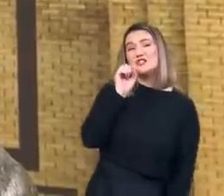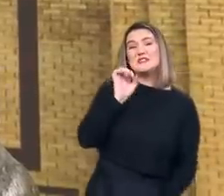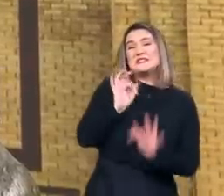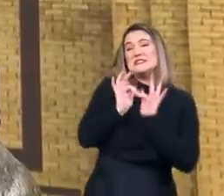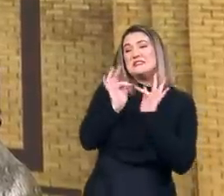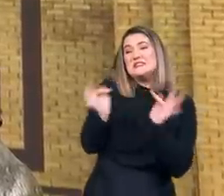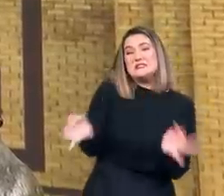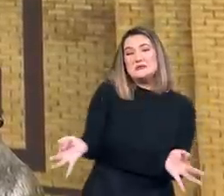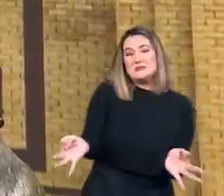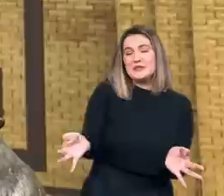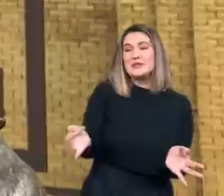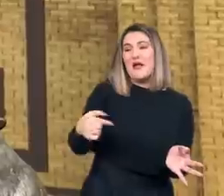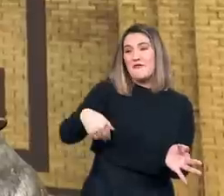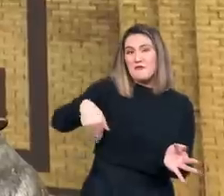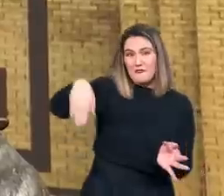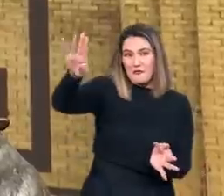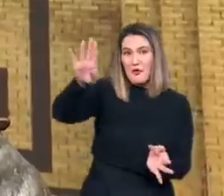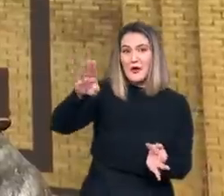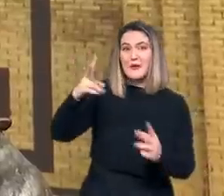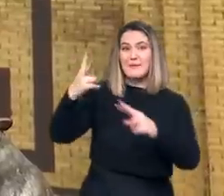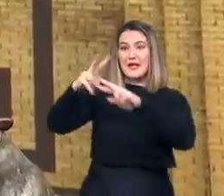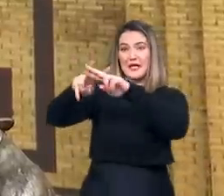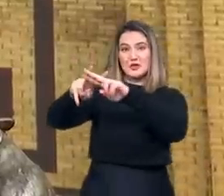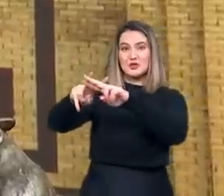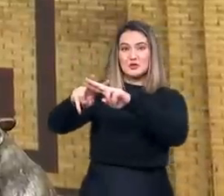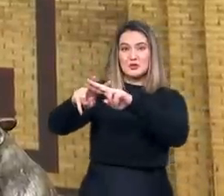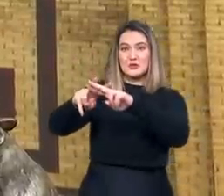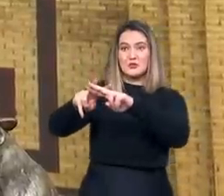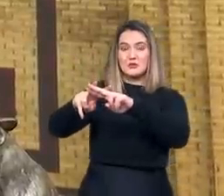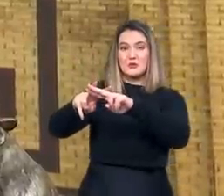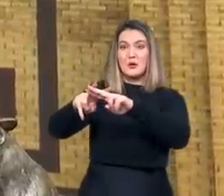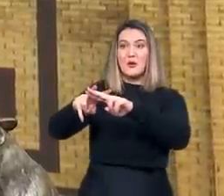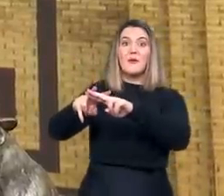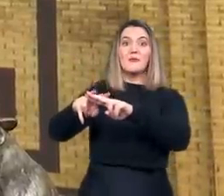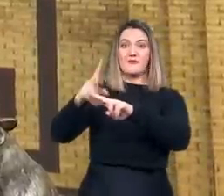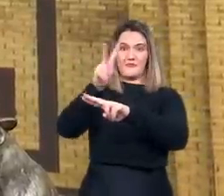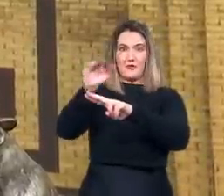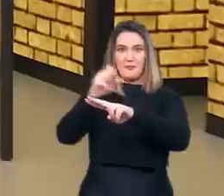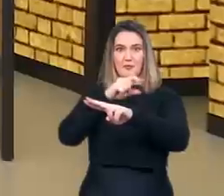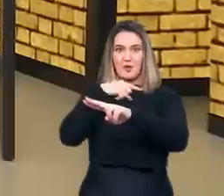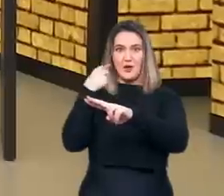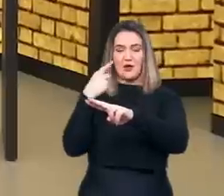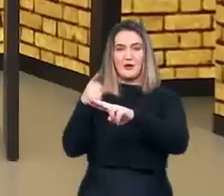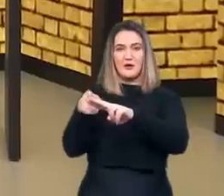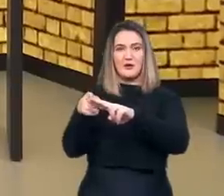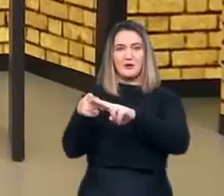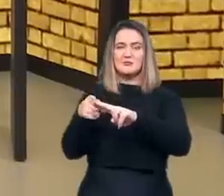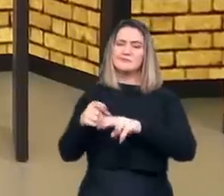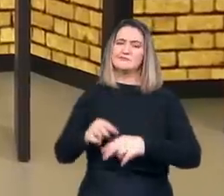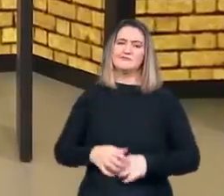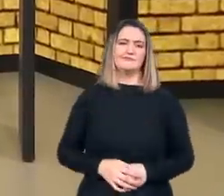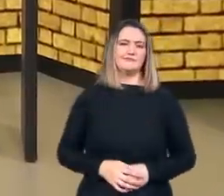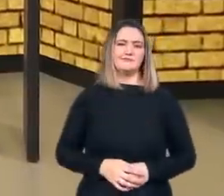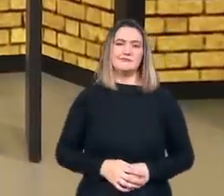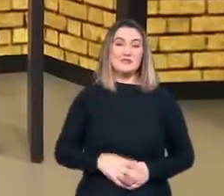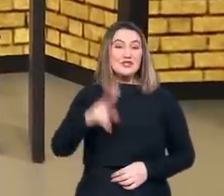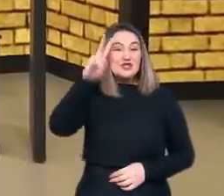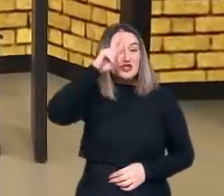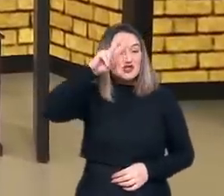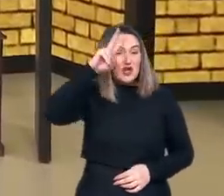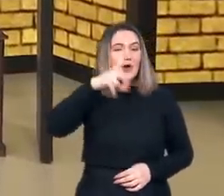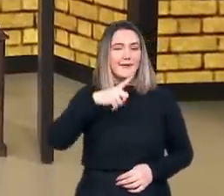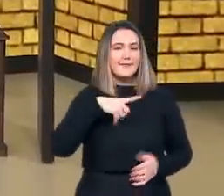condenado como se tivesse assaltado um banco. Não é bem isto que a história registra. Portanto, meus queridos, seja do lado